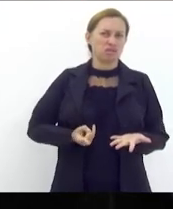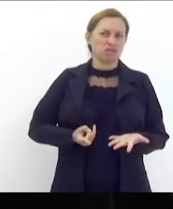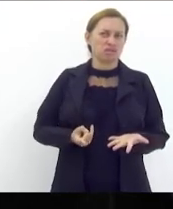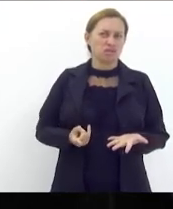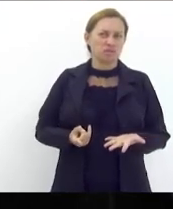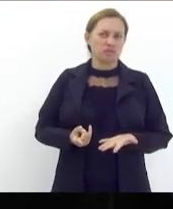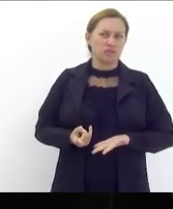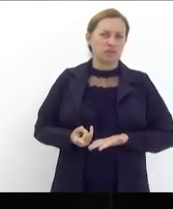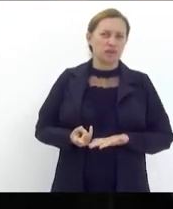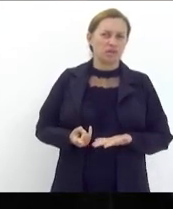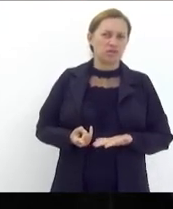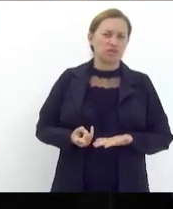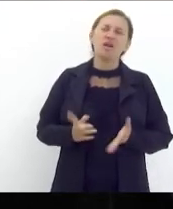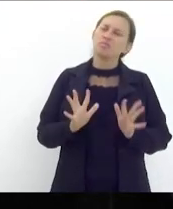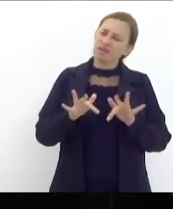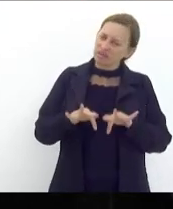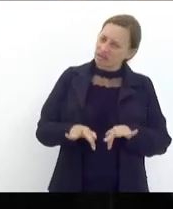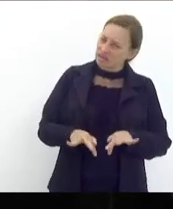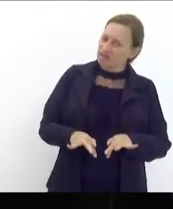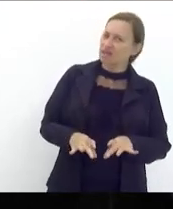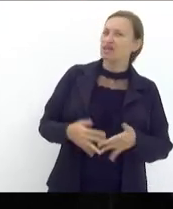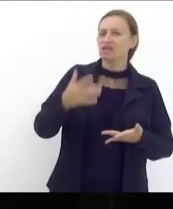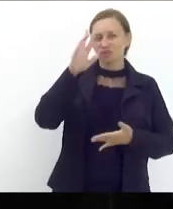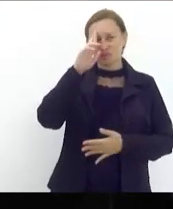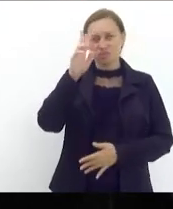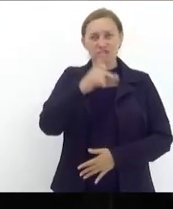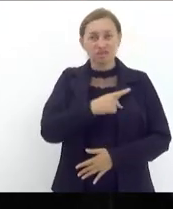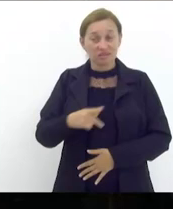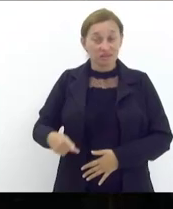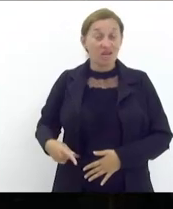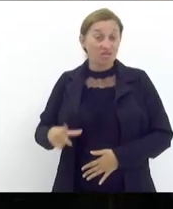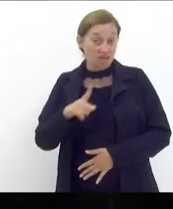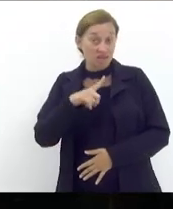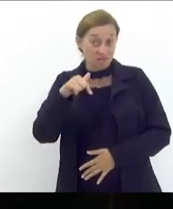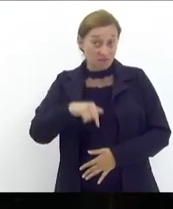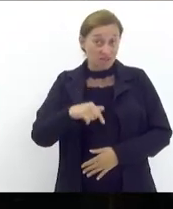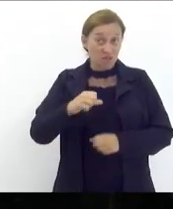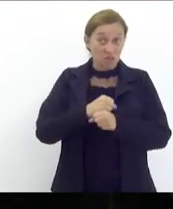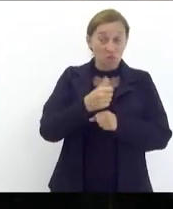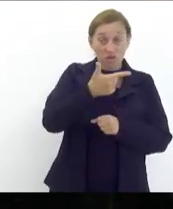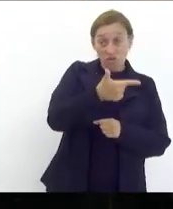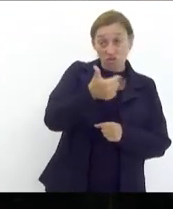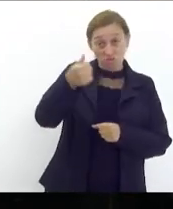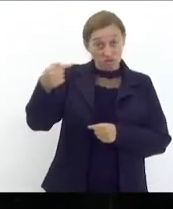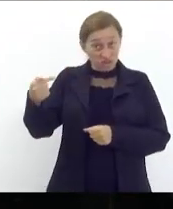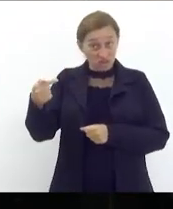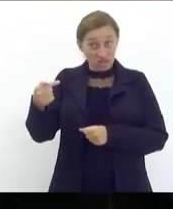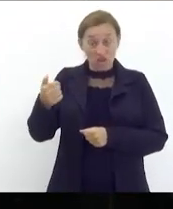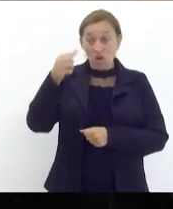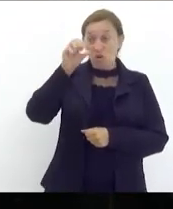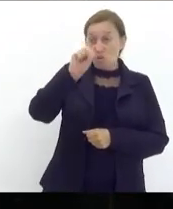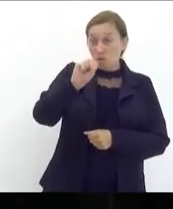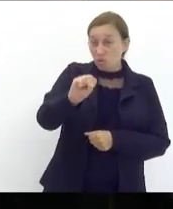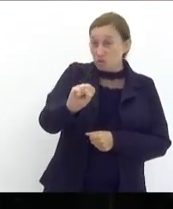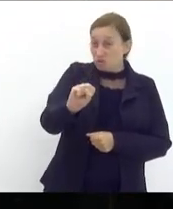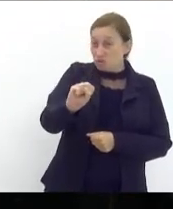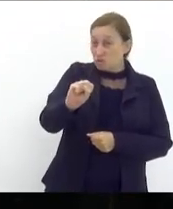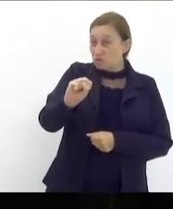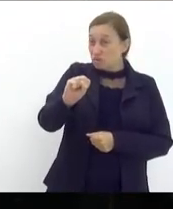entendeu? e pra finalizar aqui presidente nós tivemos aqui desde 2017 foram 800